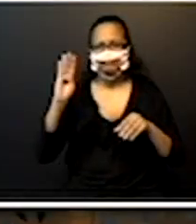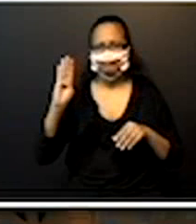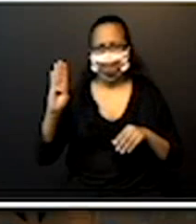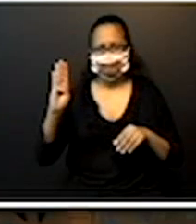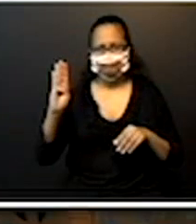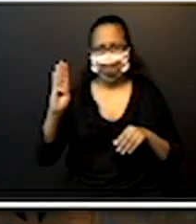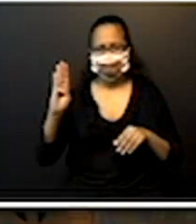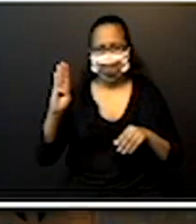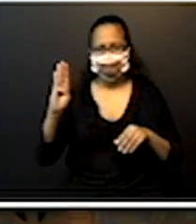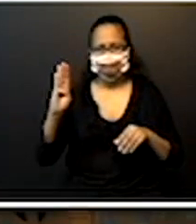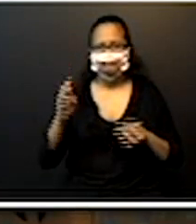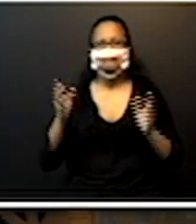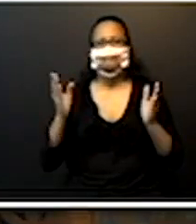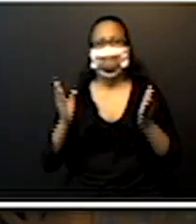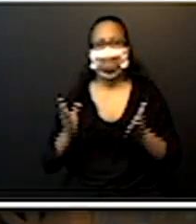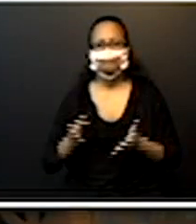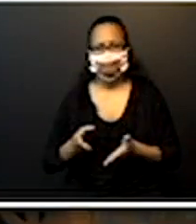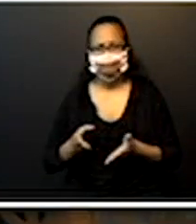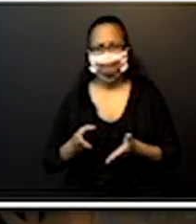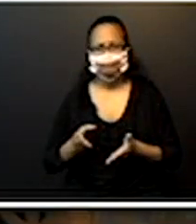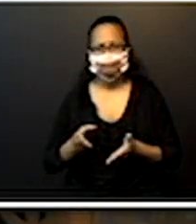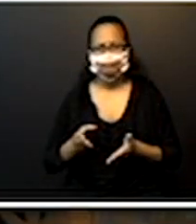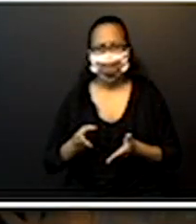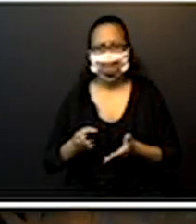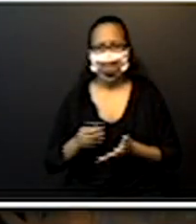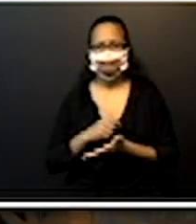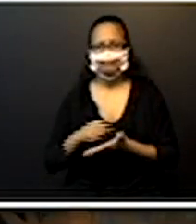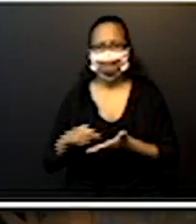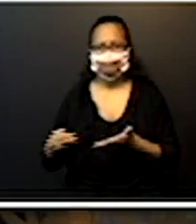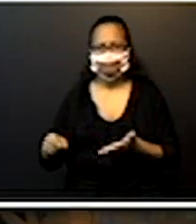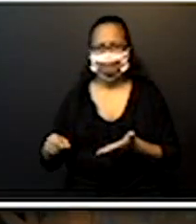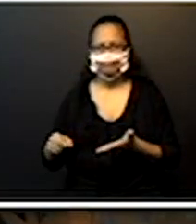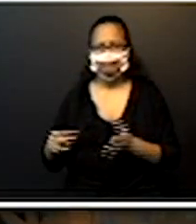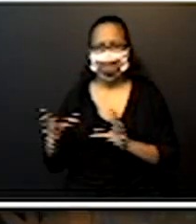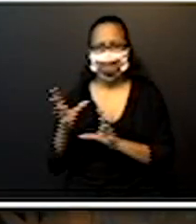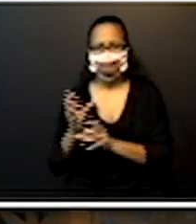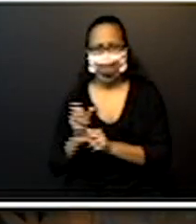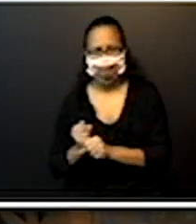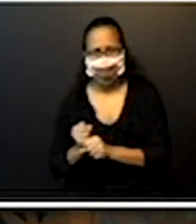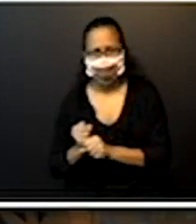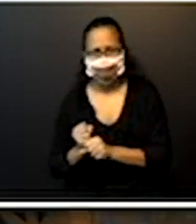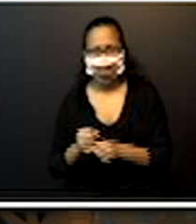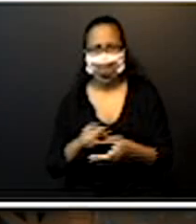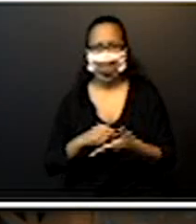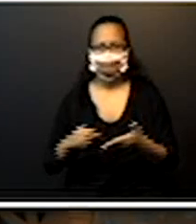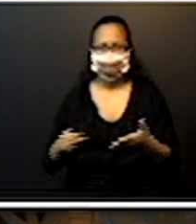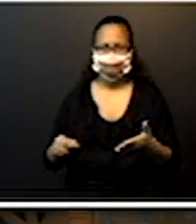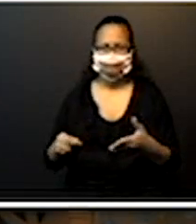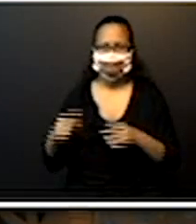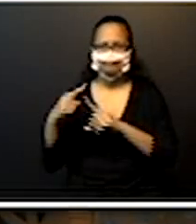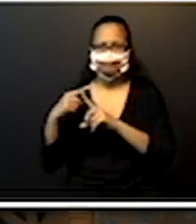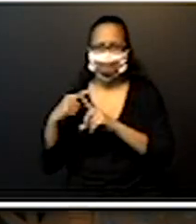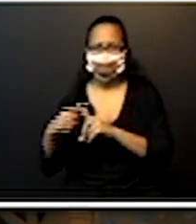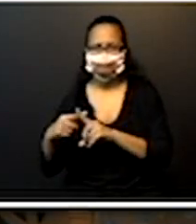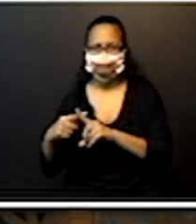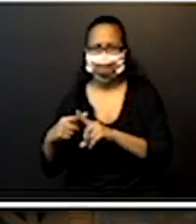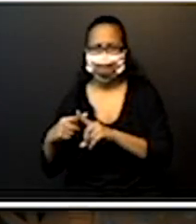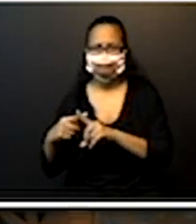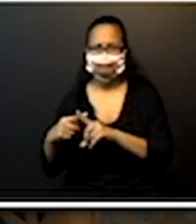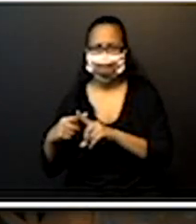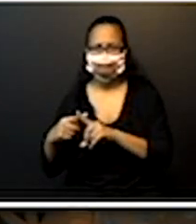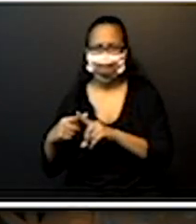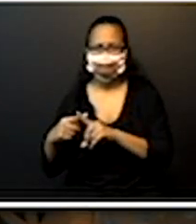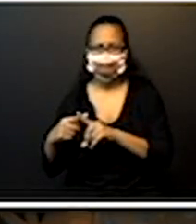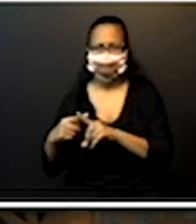a escrita aditiva e multiplicativa que a gente já viu na outra, no comecinho da